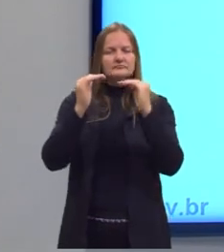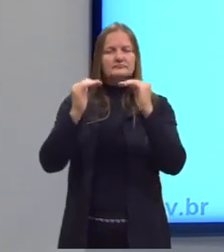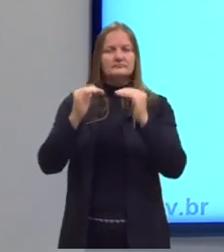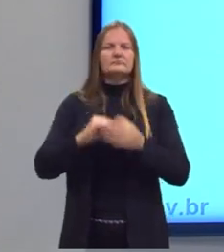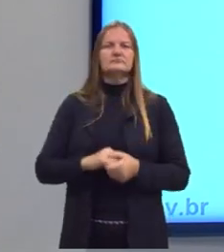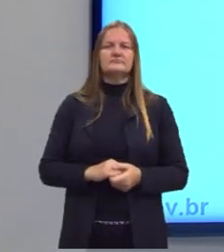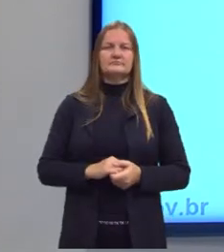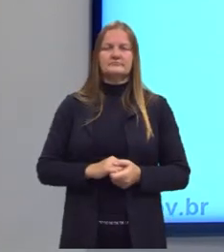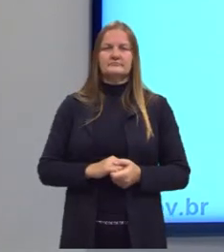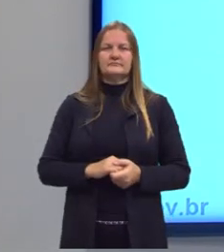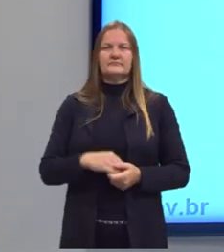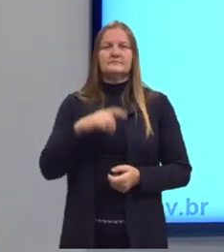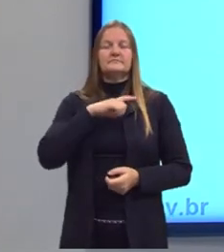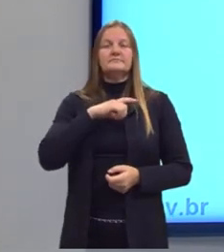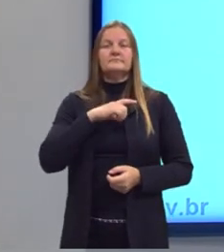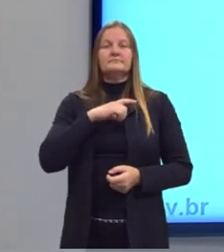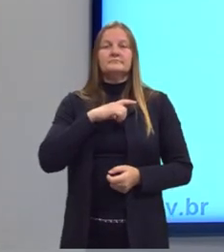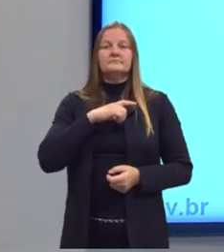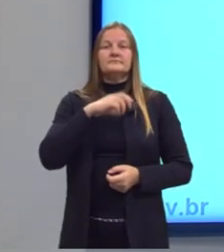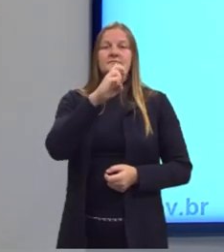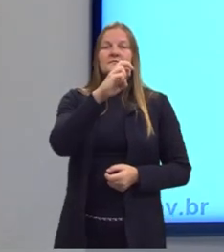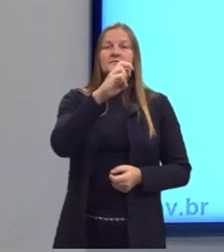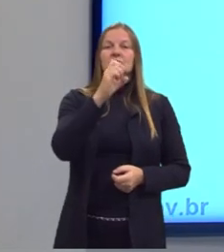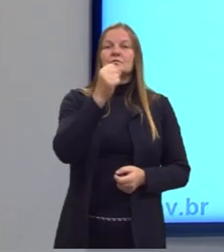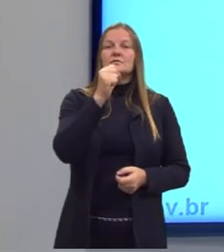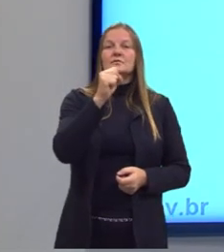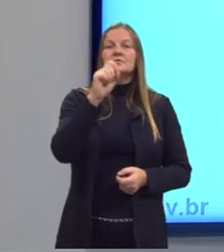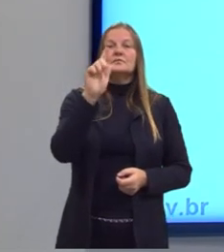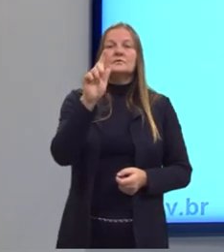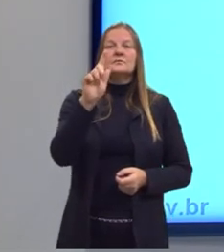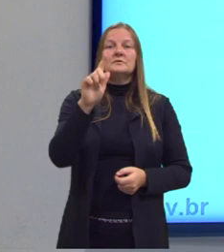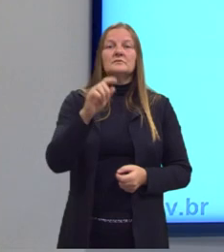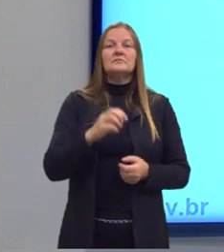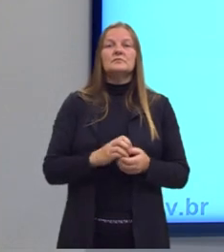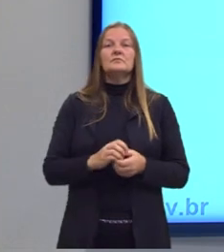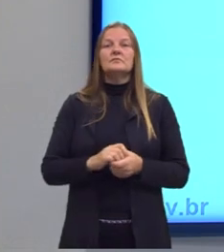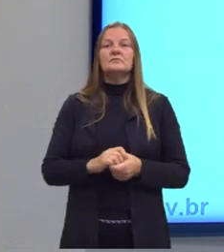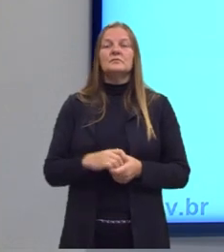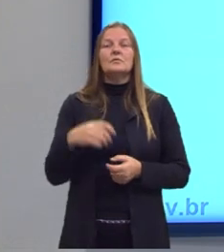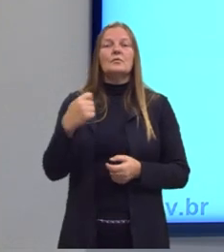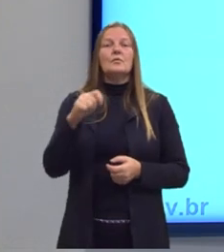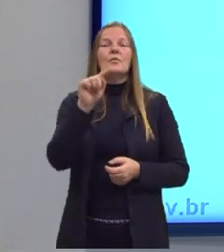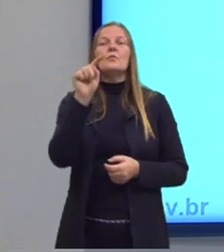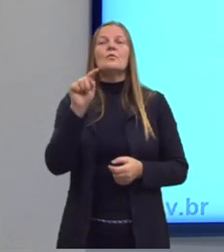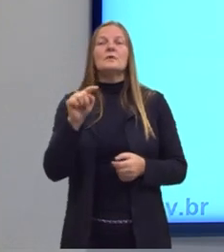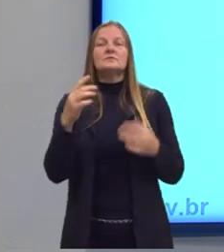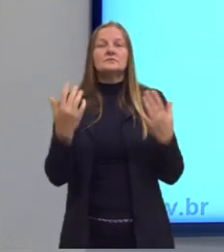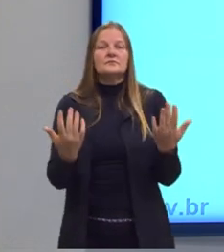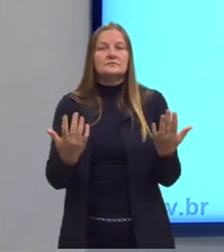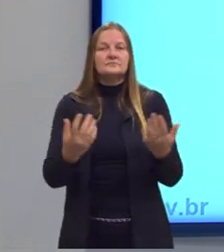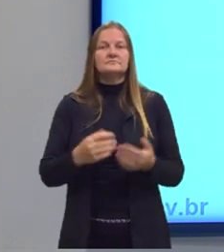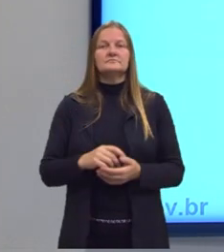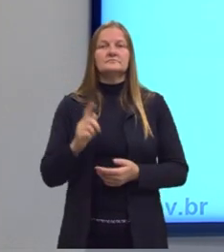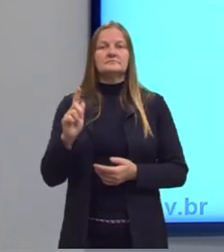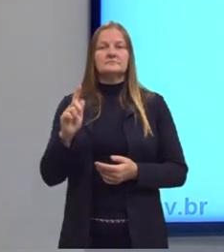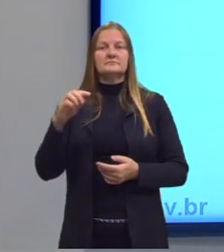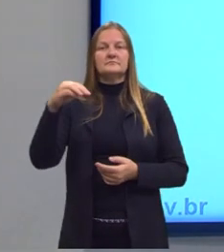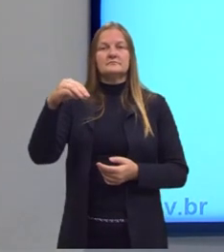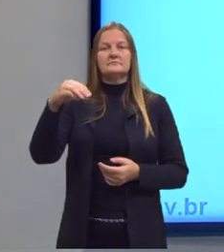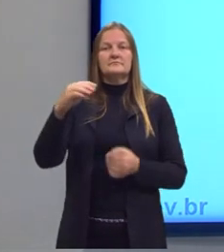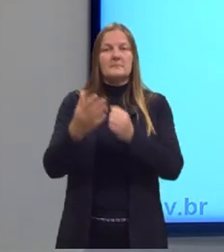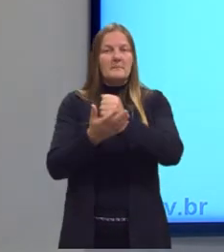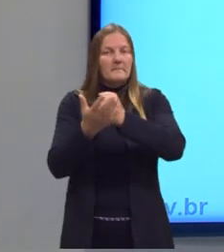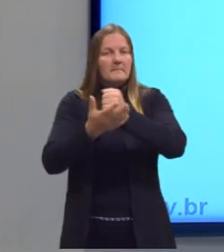e se eu tenho somente 58,8 gramas, eu vou precisar de quantas gramas da